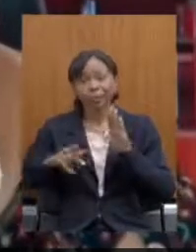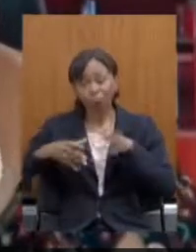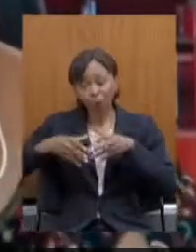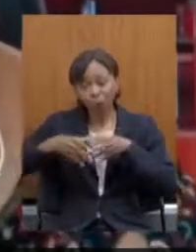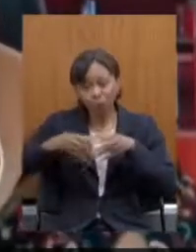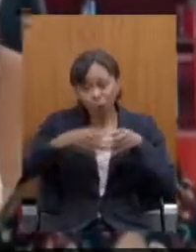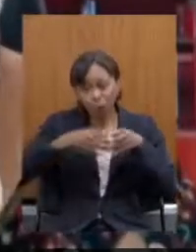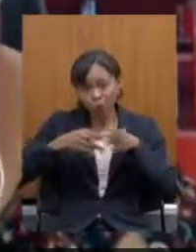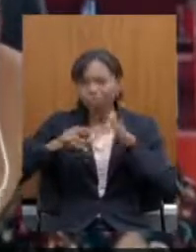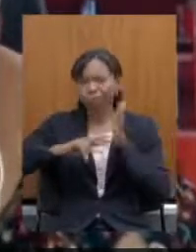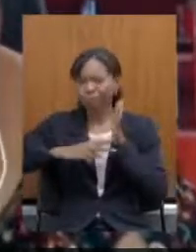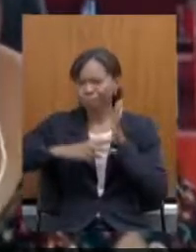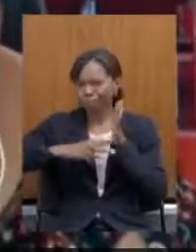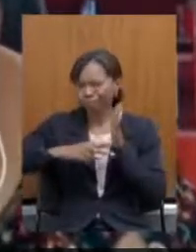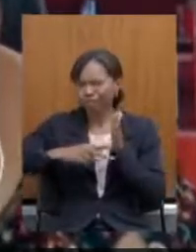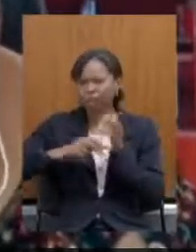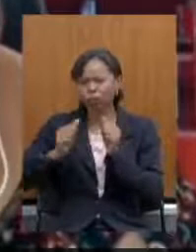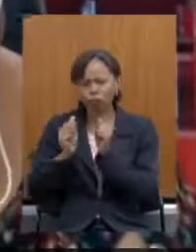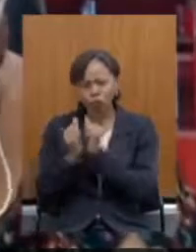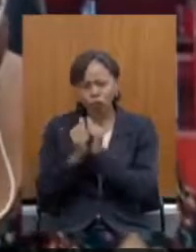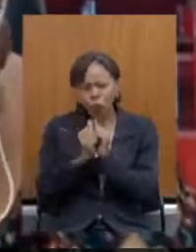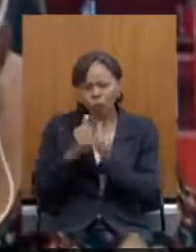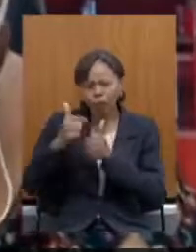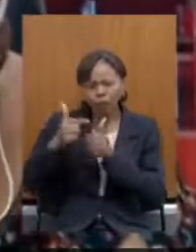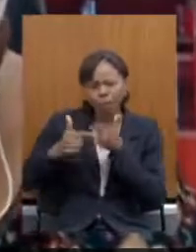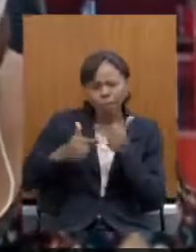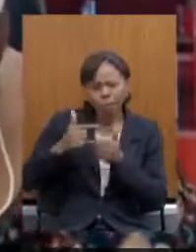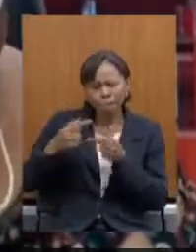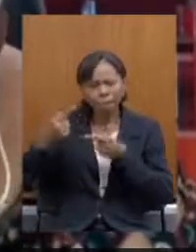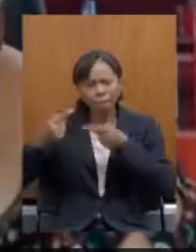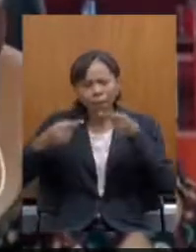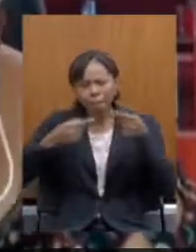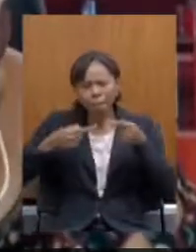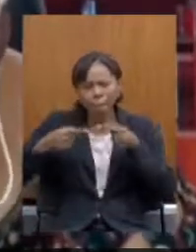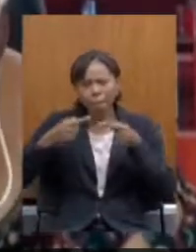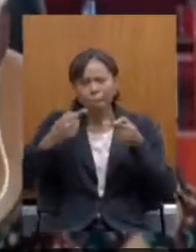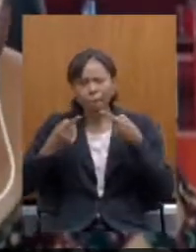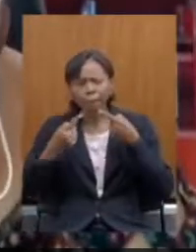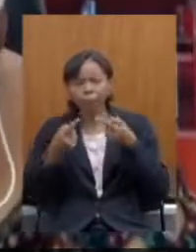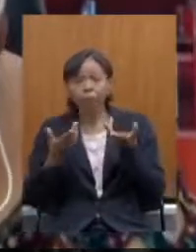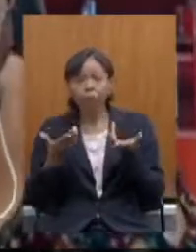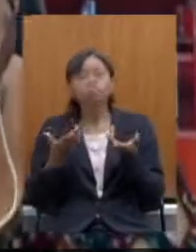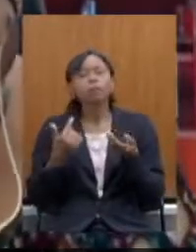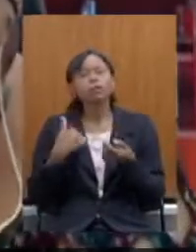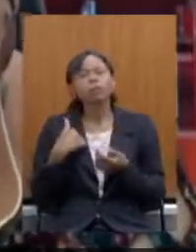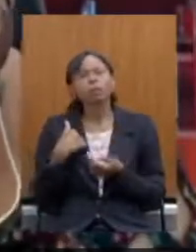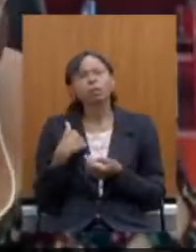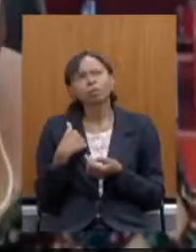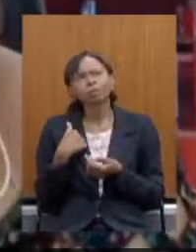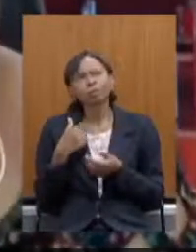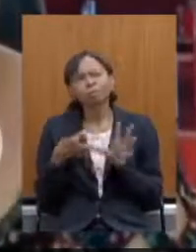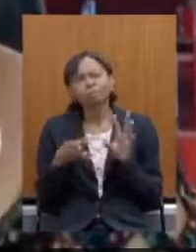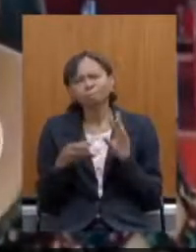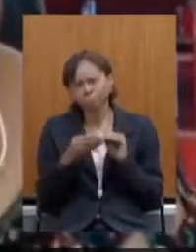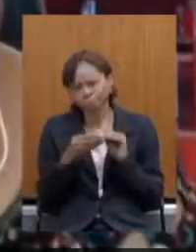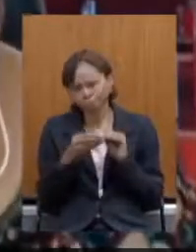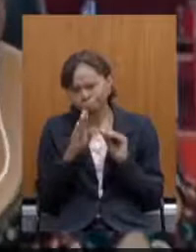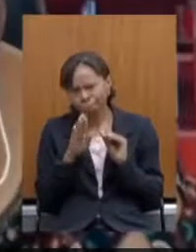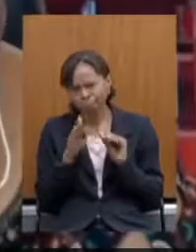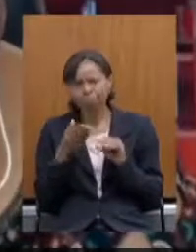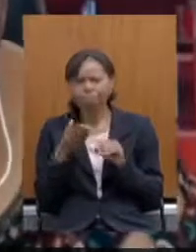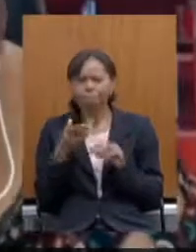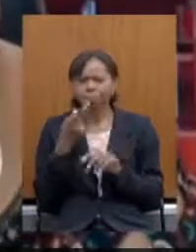estão acompanhando e também fazendo parte do debate queria fazer uma breve intervenção em primeiro lugar